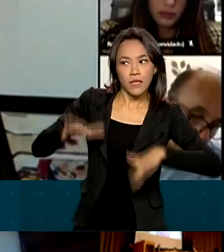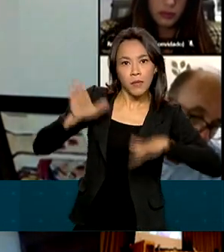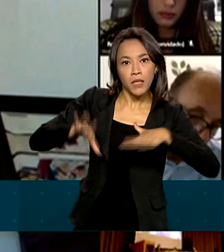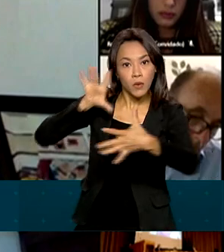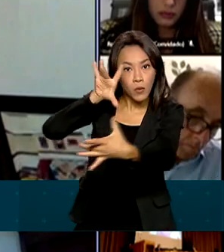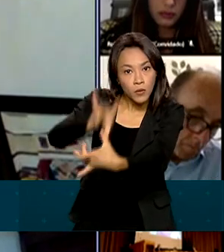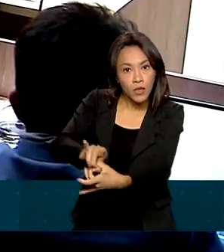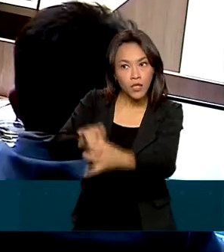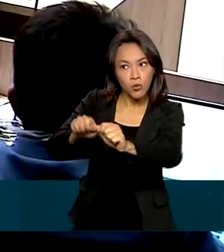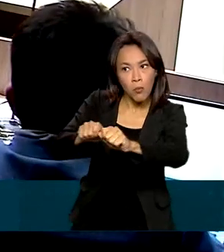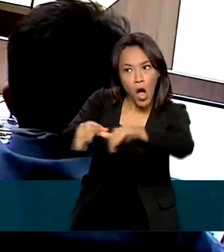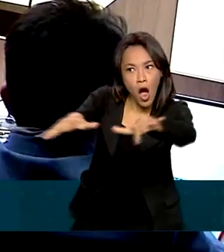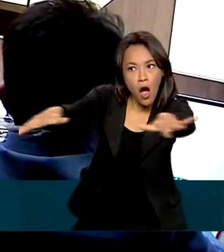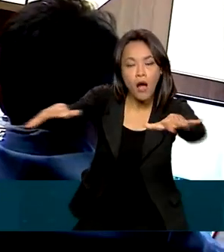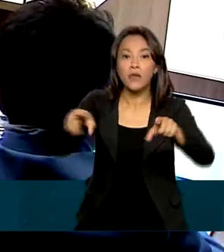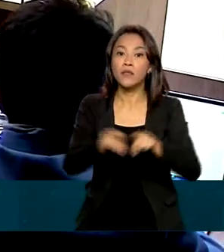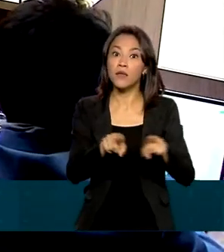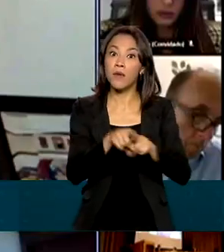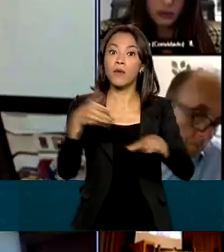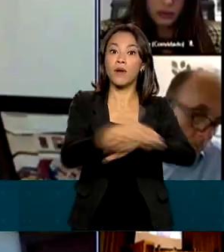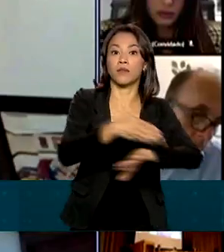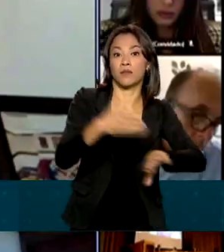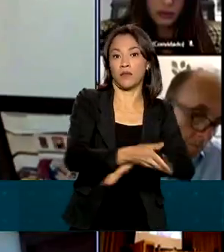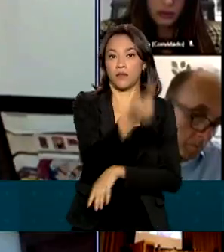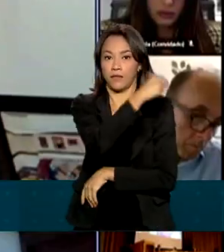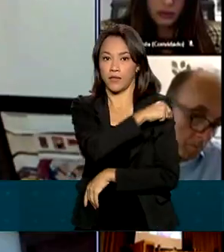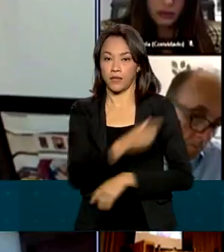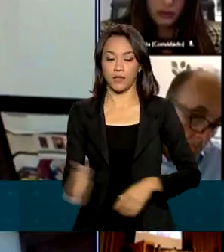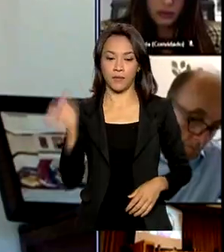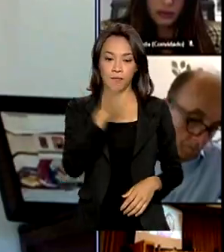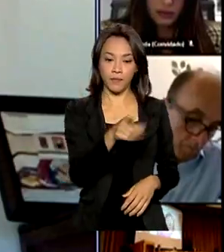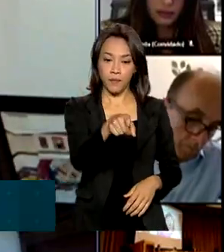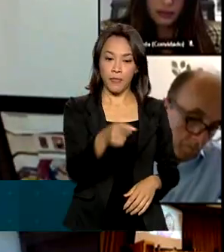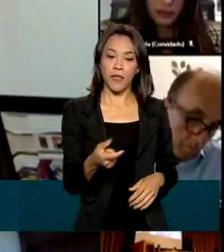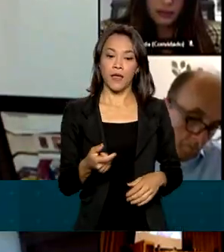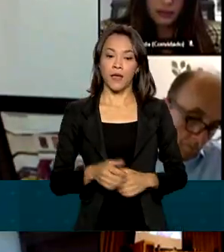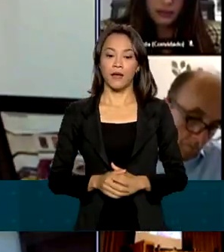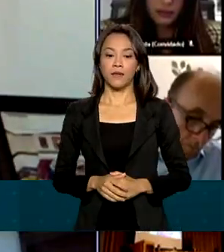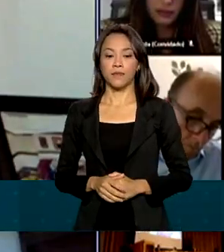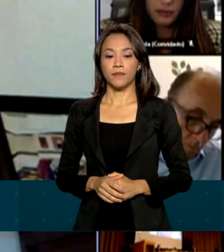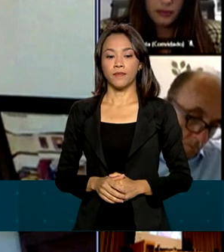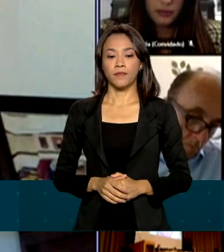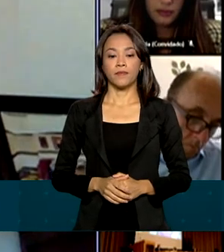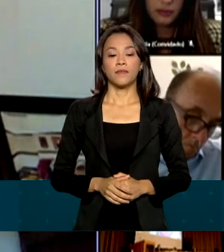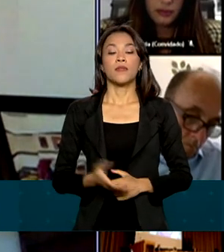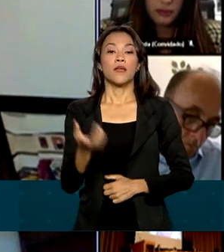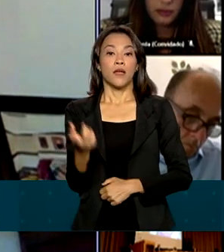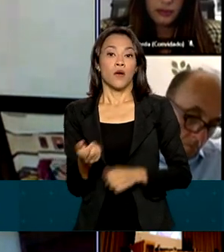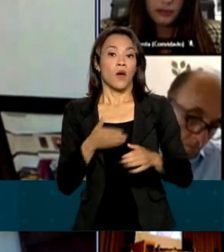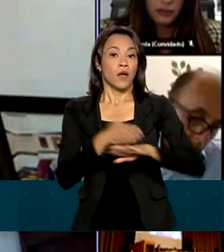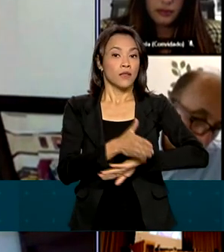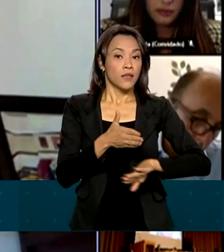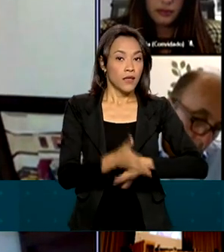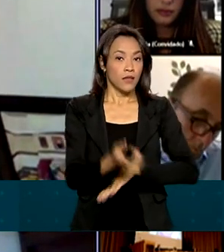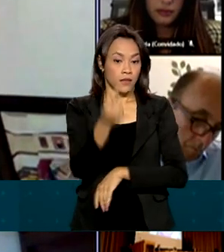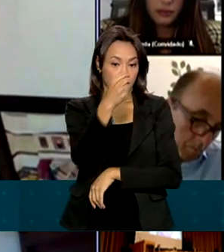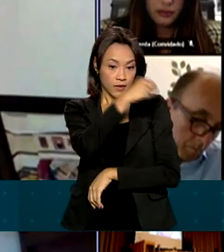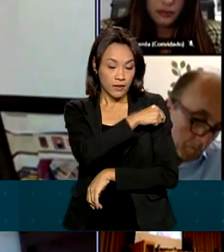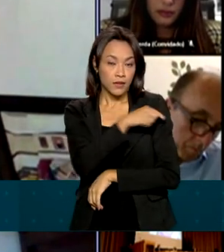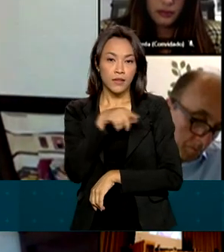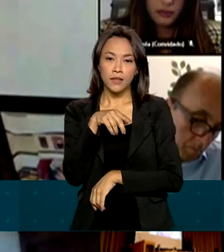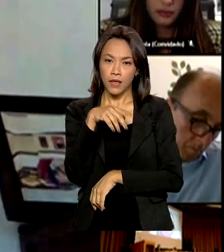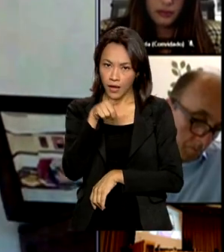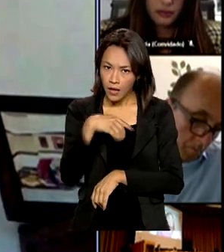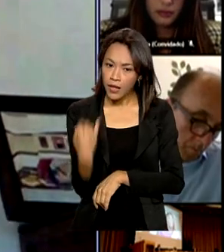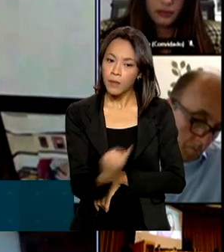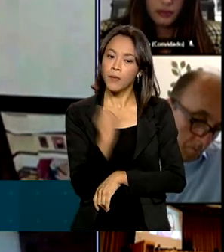e o acesso global às vacinas. O acesso à vacina com outras medidas de saúde pública é muito importante